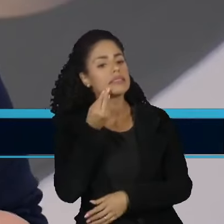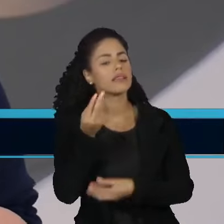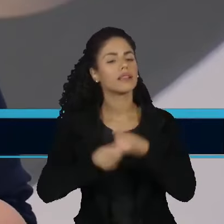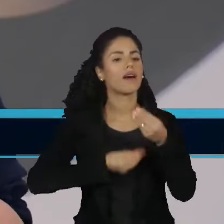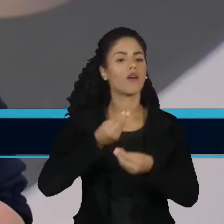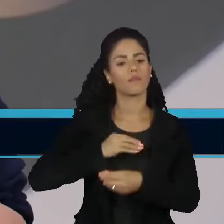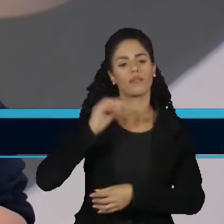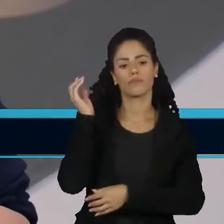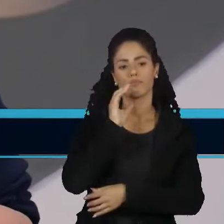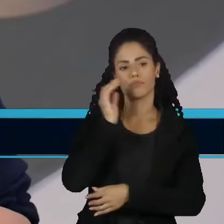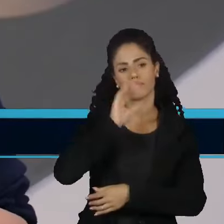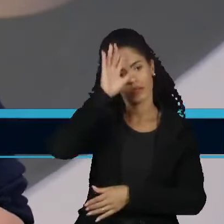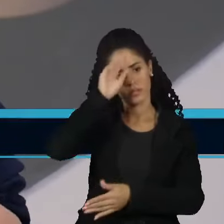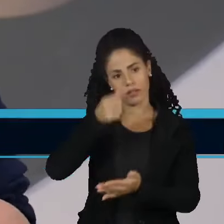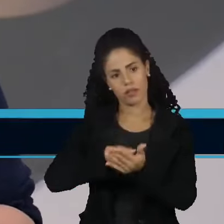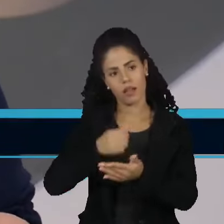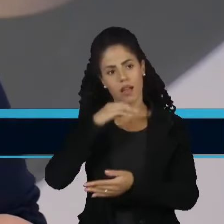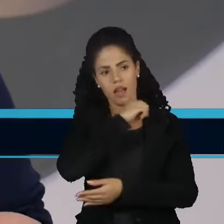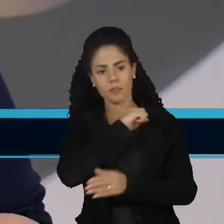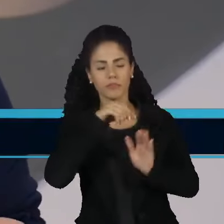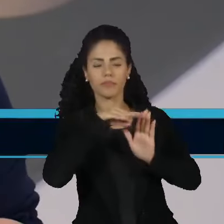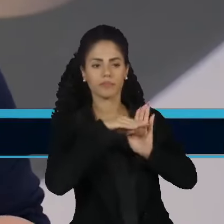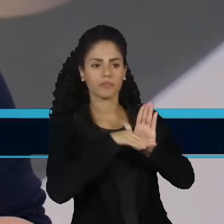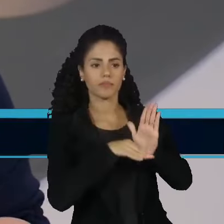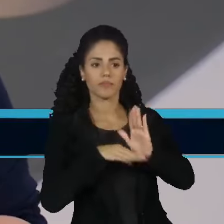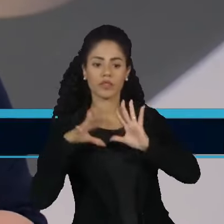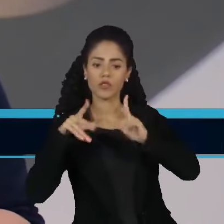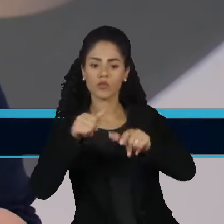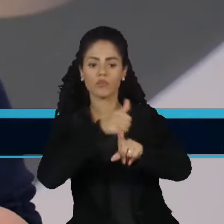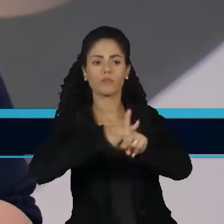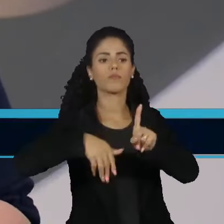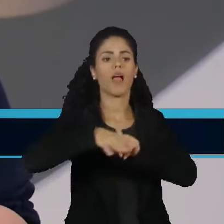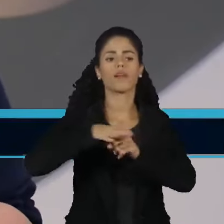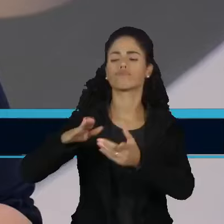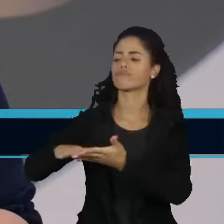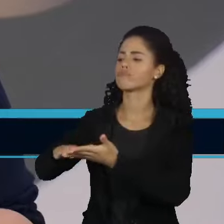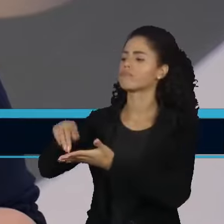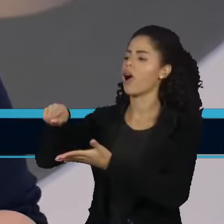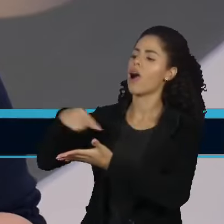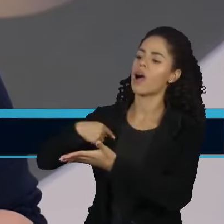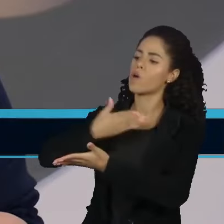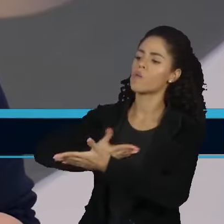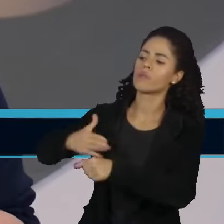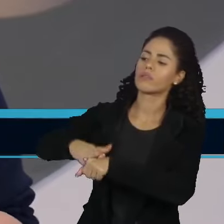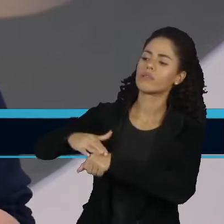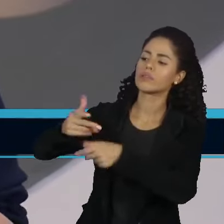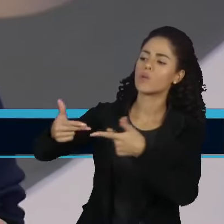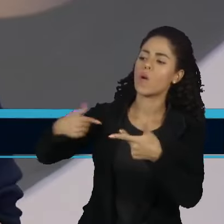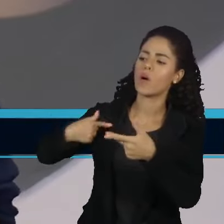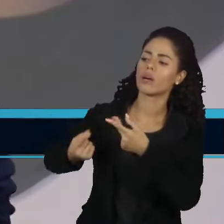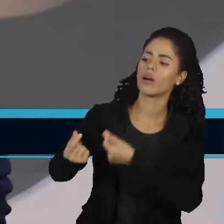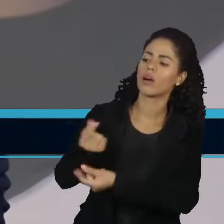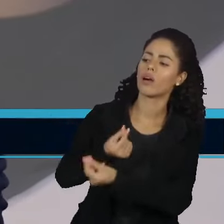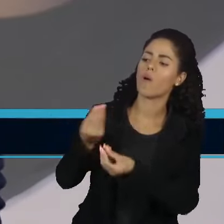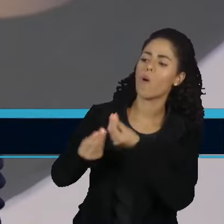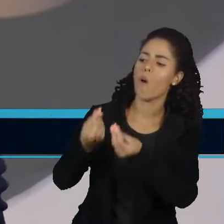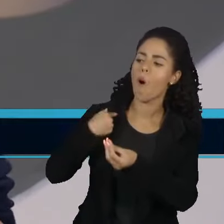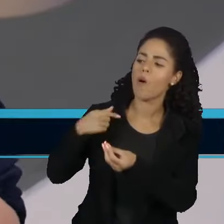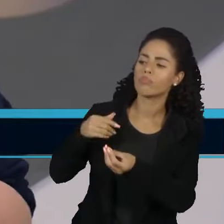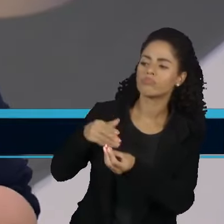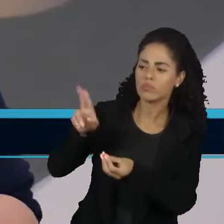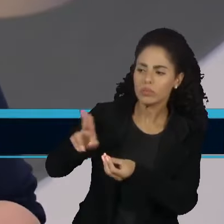eficiência, que aliás, essa a pauta que eu acho que toda a sociedade cobra do governo, de se ter uma utilização do recurso público com mais